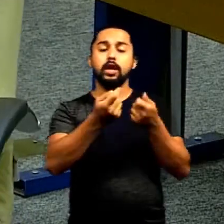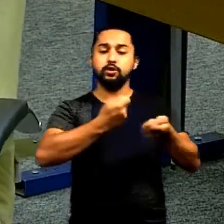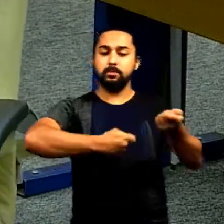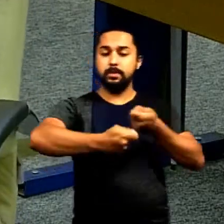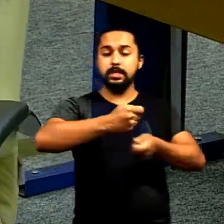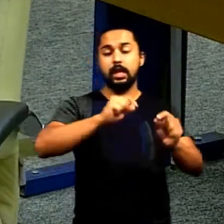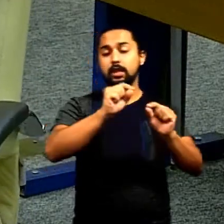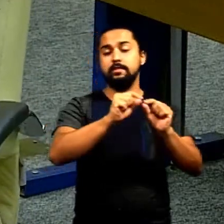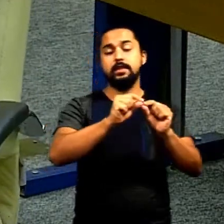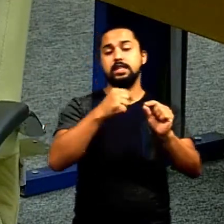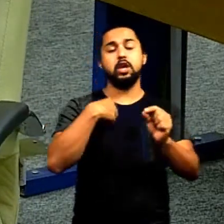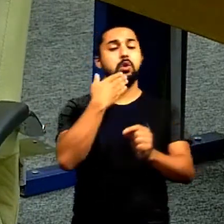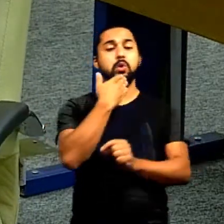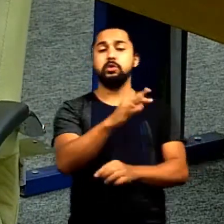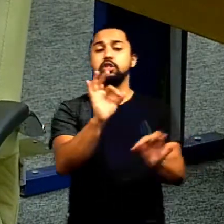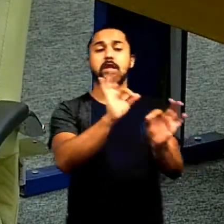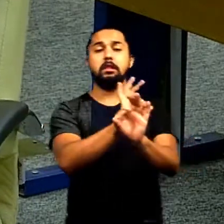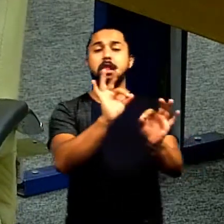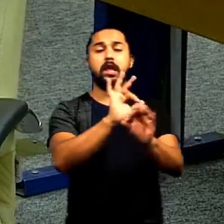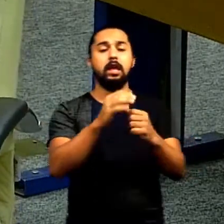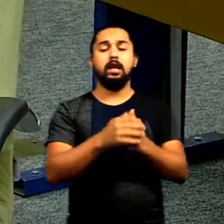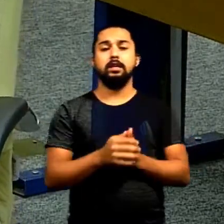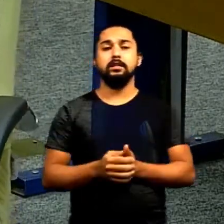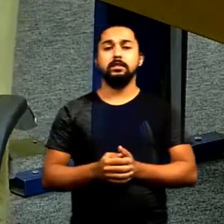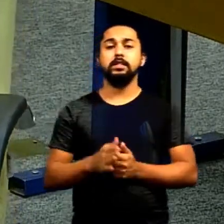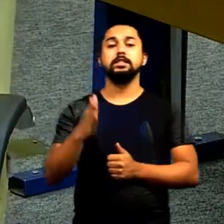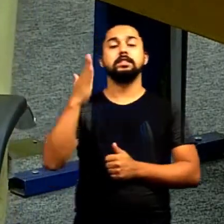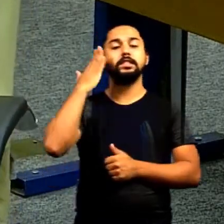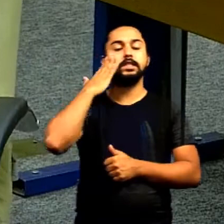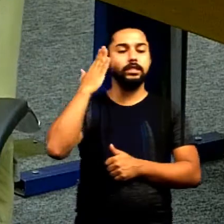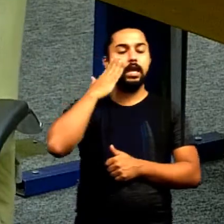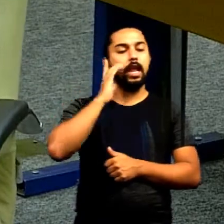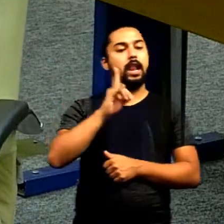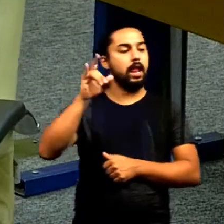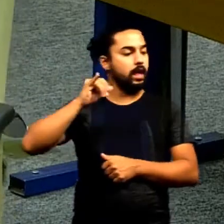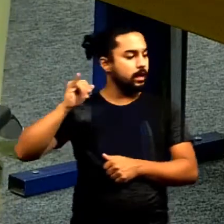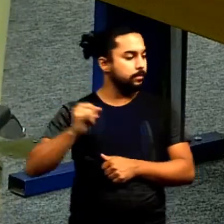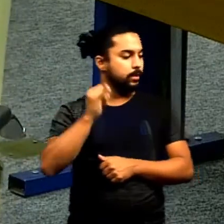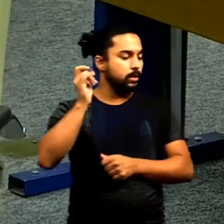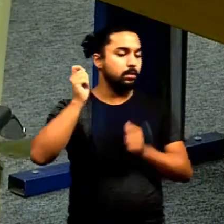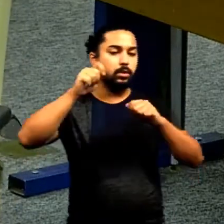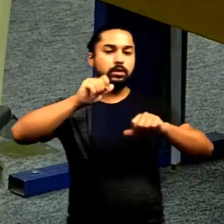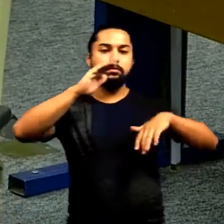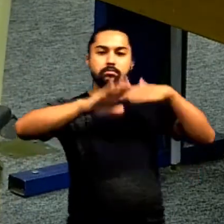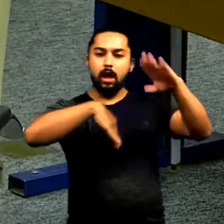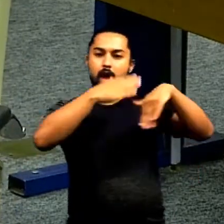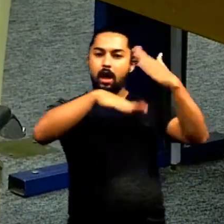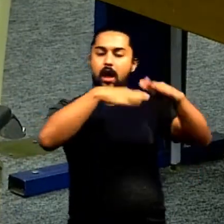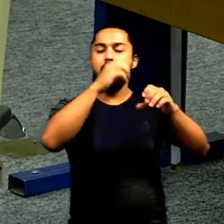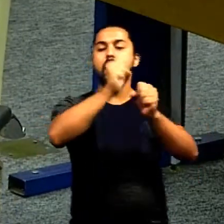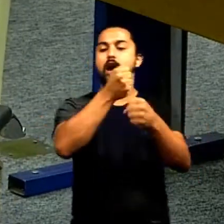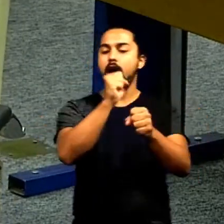é nem pedi eu nem pedi sei que ela é importante está reformando